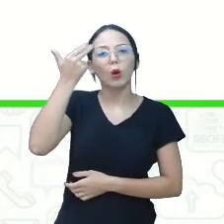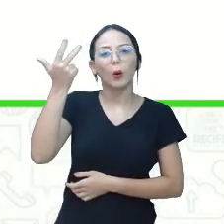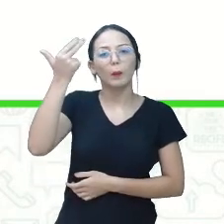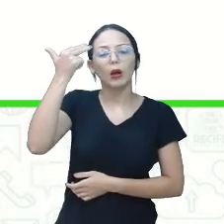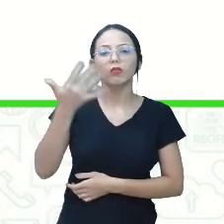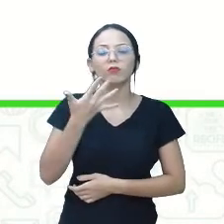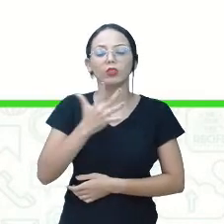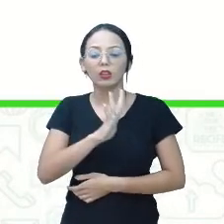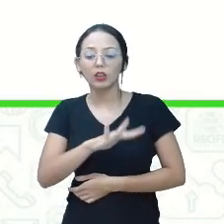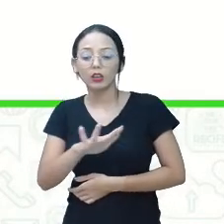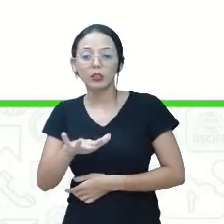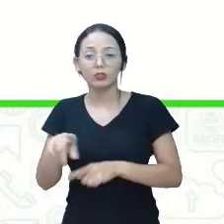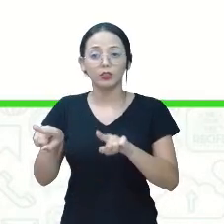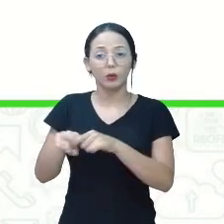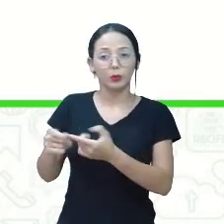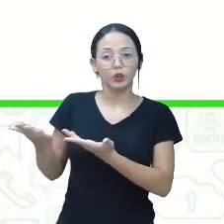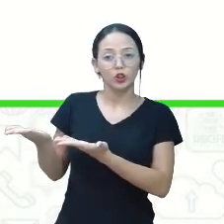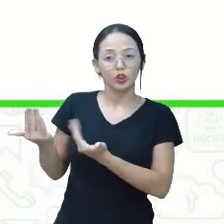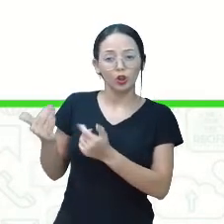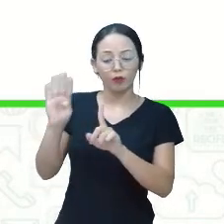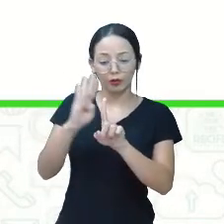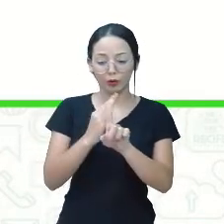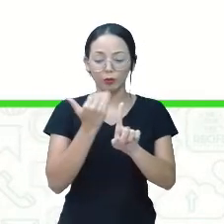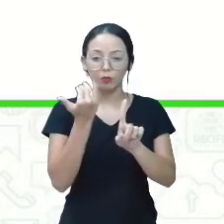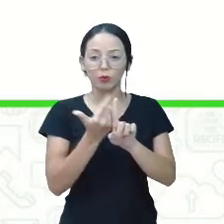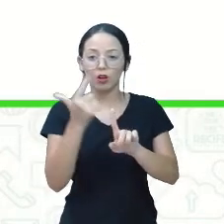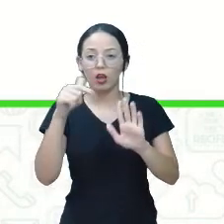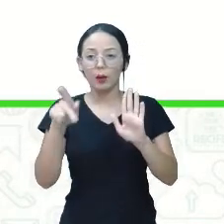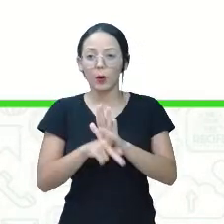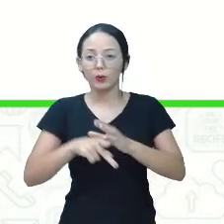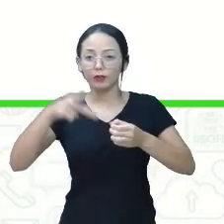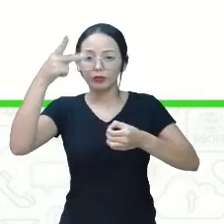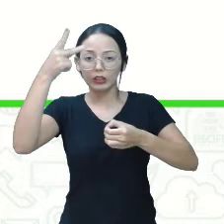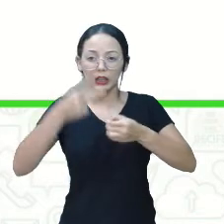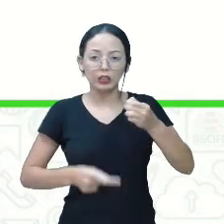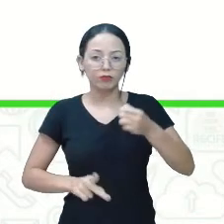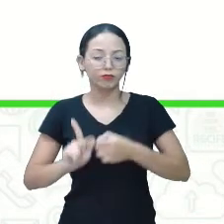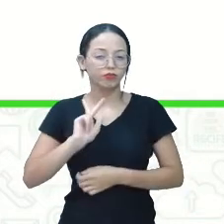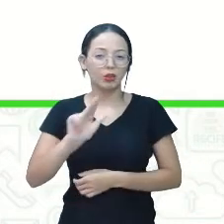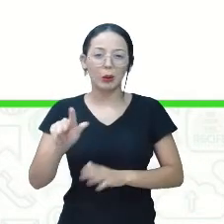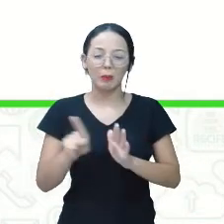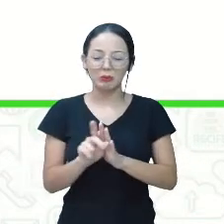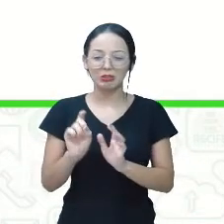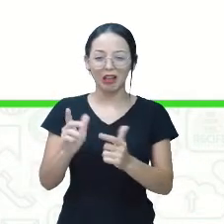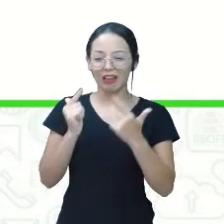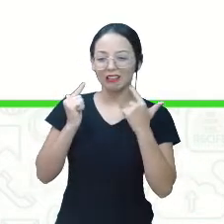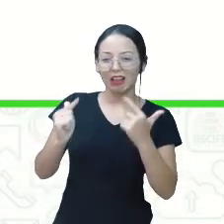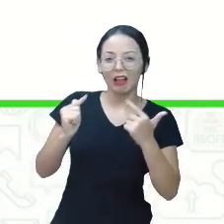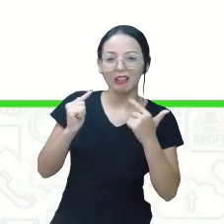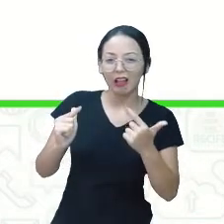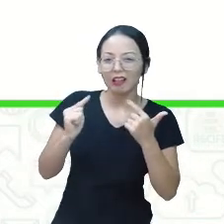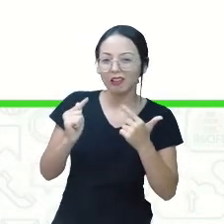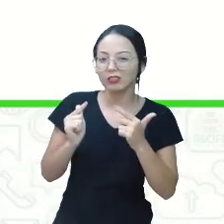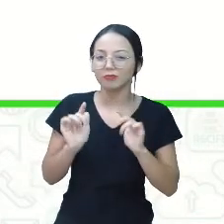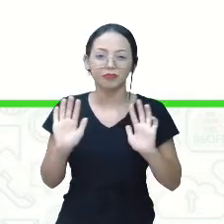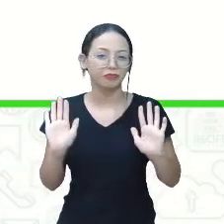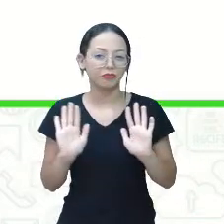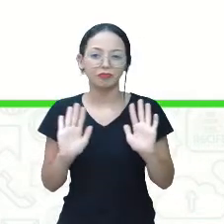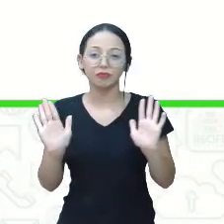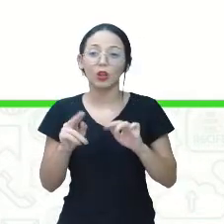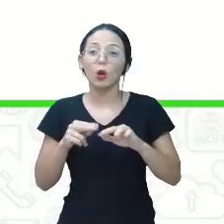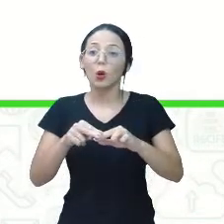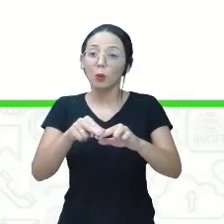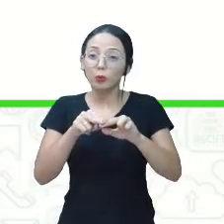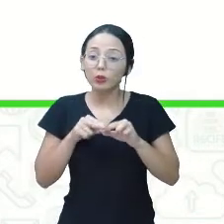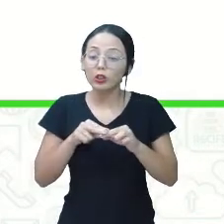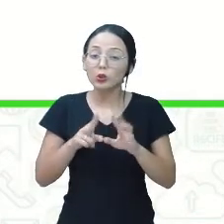entre crianças e jovens. Bullying é uma violência e não pode ser considerada mera zoação. Por